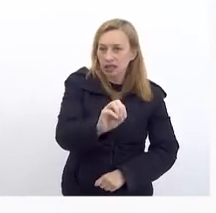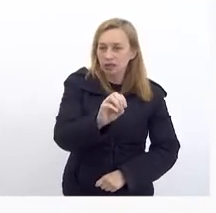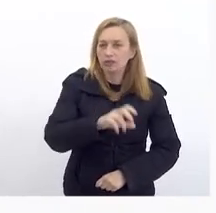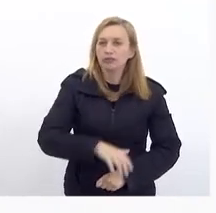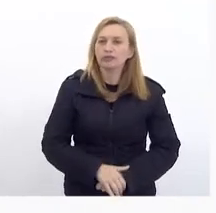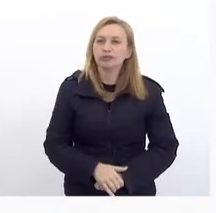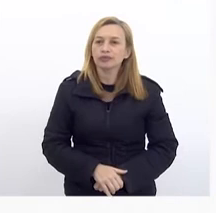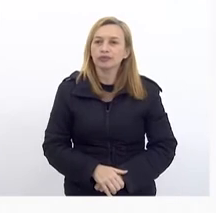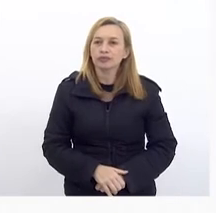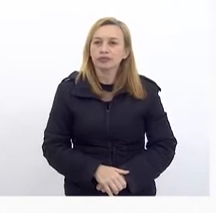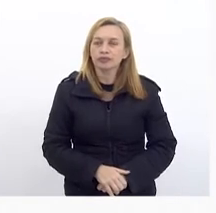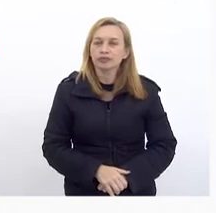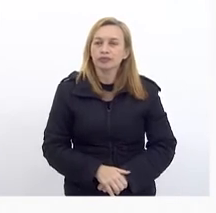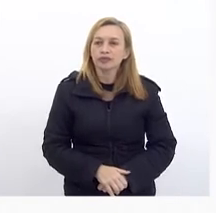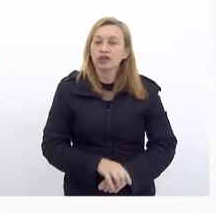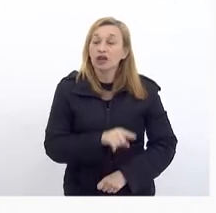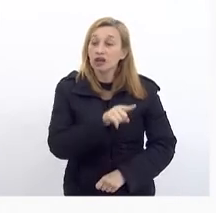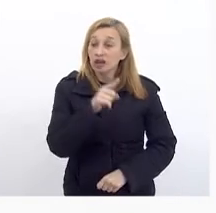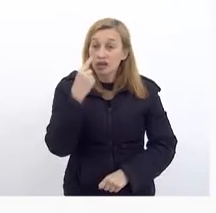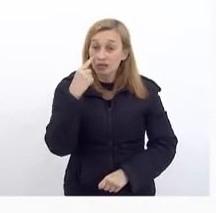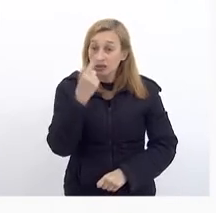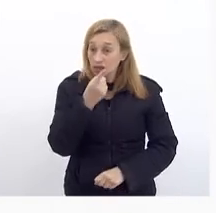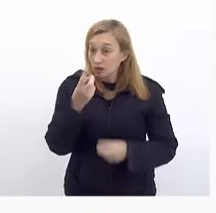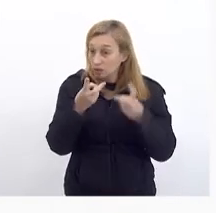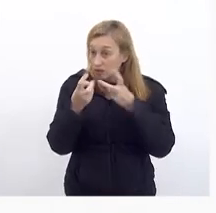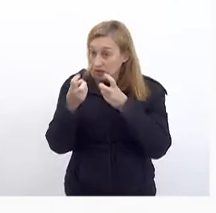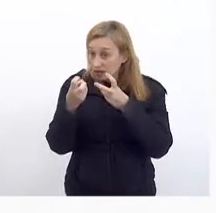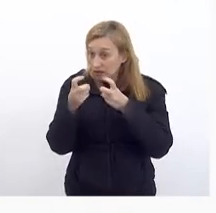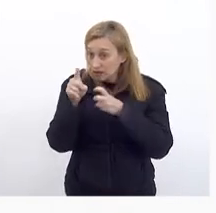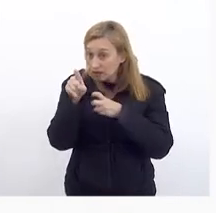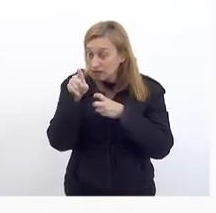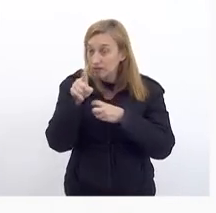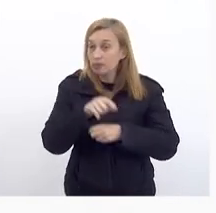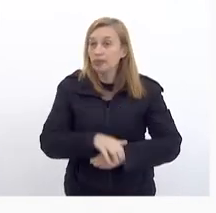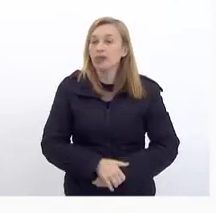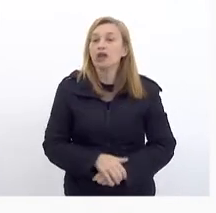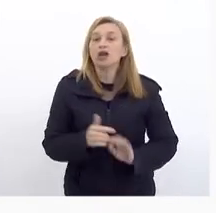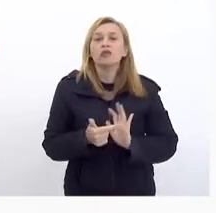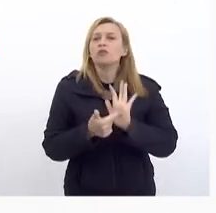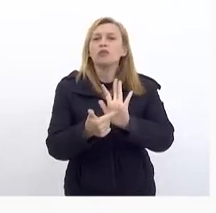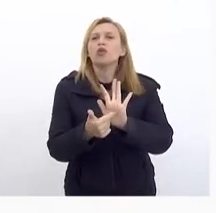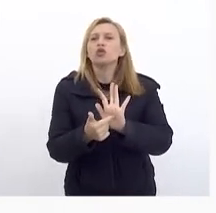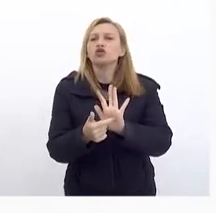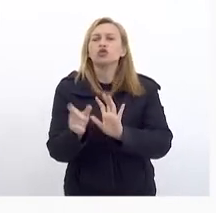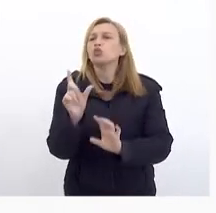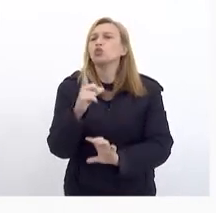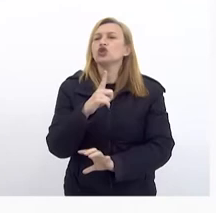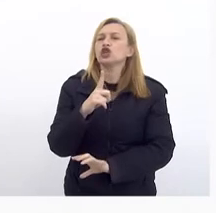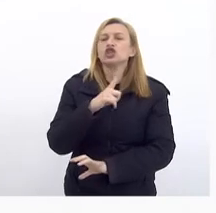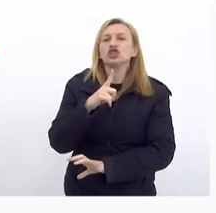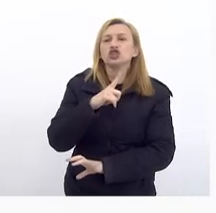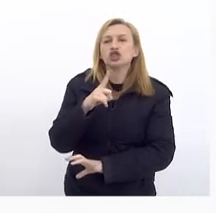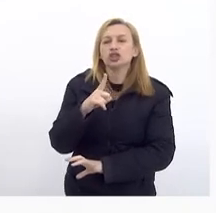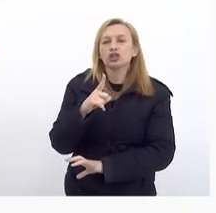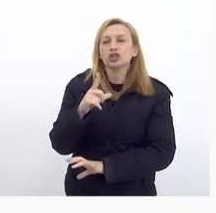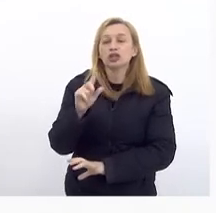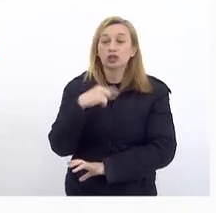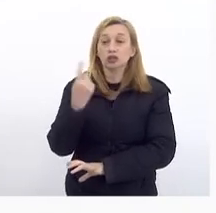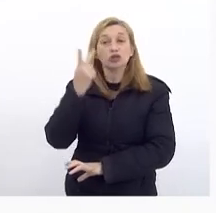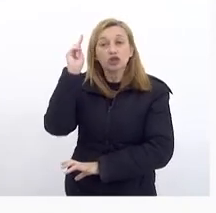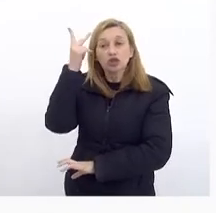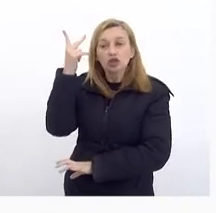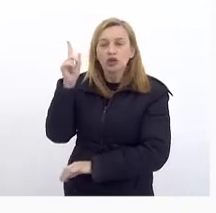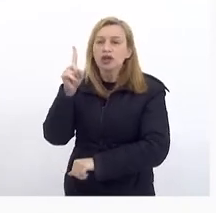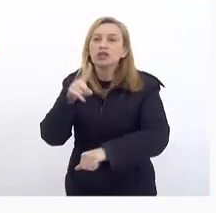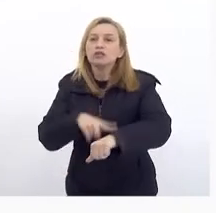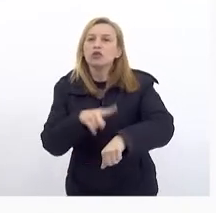Esse peixe Aí mostra Para a gente O que a gente Tinha Na nossa história E esse